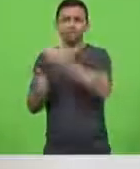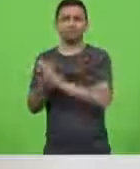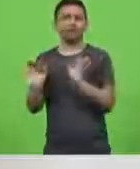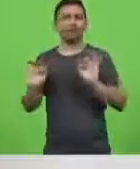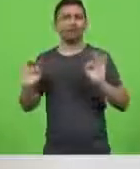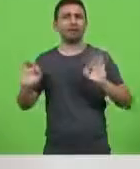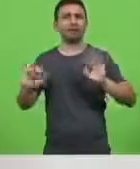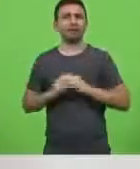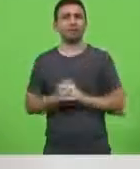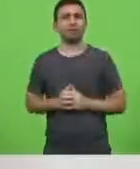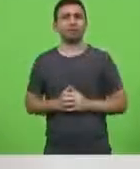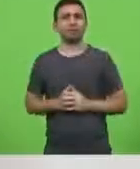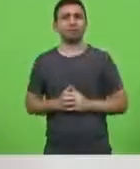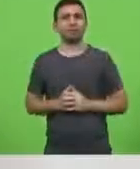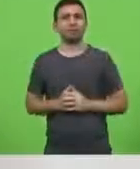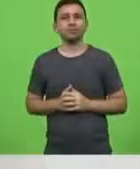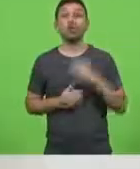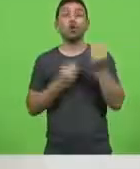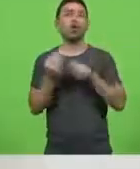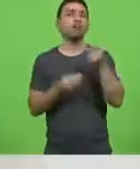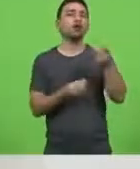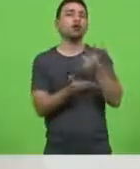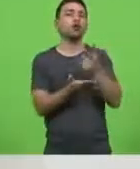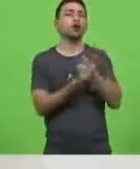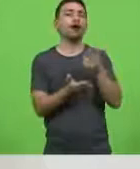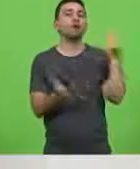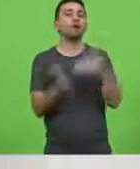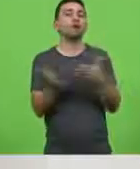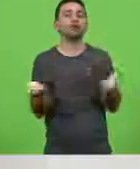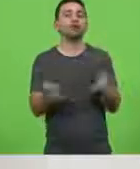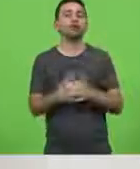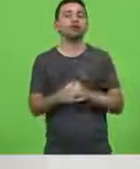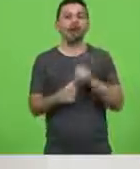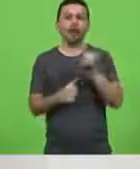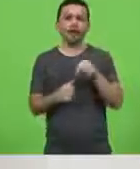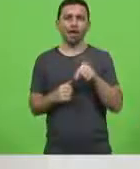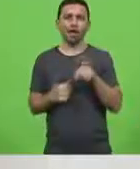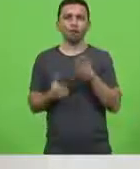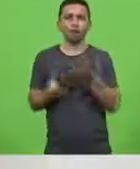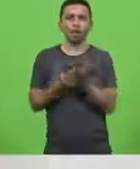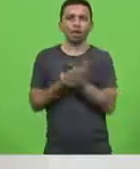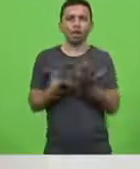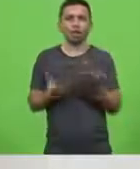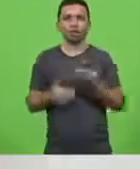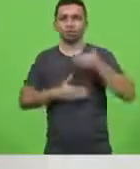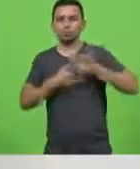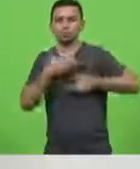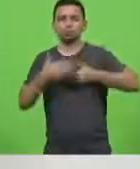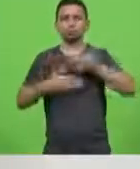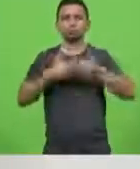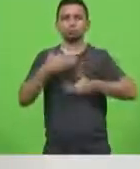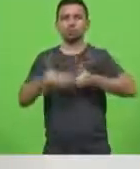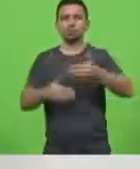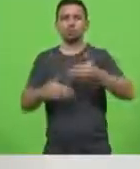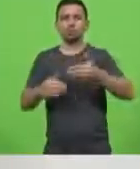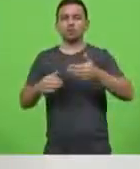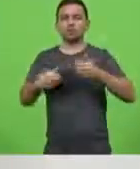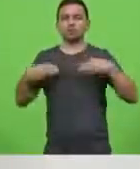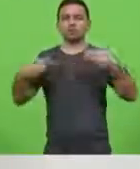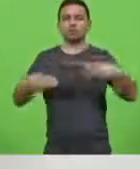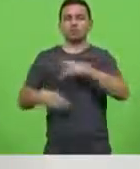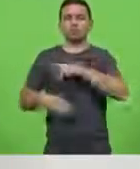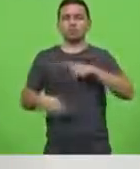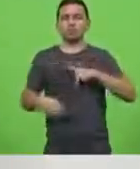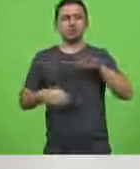lei e sabe como é ele se mantém lá até hoje? fazendo recursos processuais um atrás do outro o Ministério Público não consegue